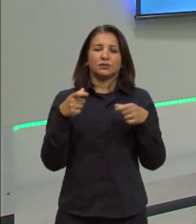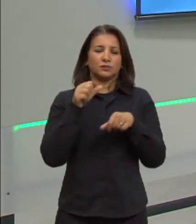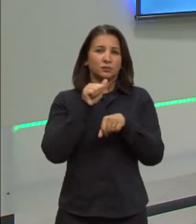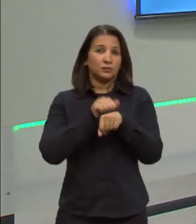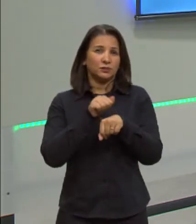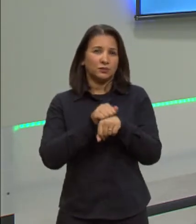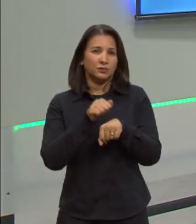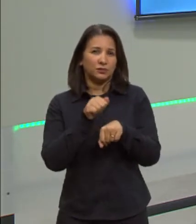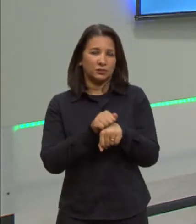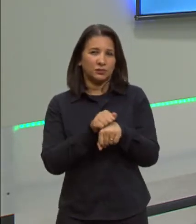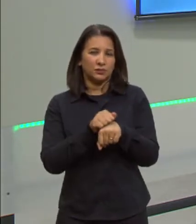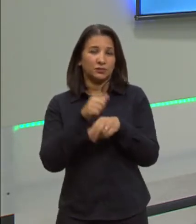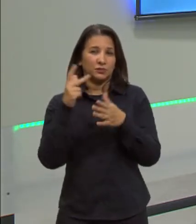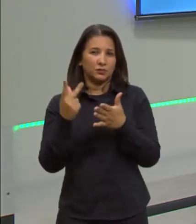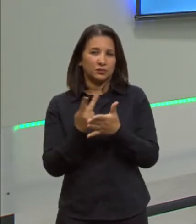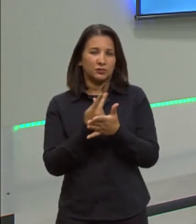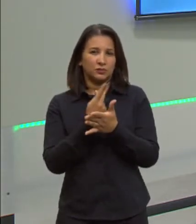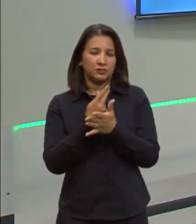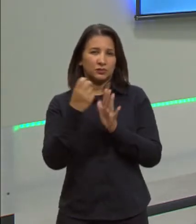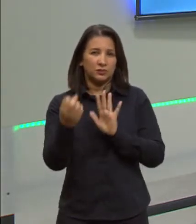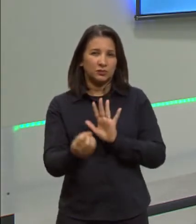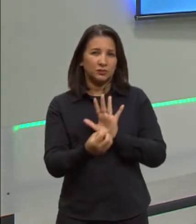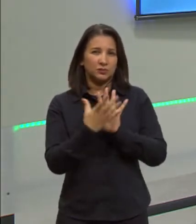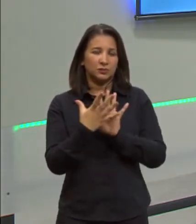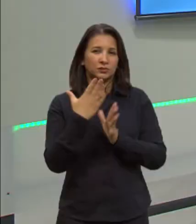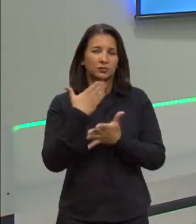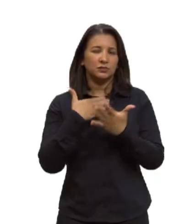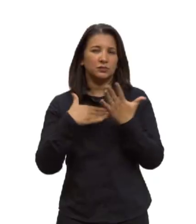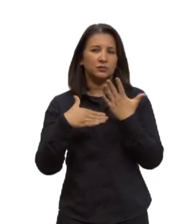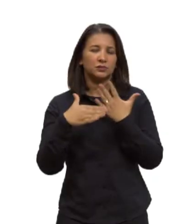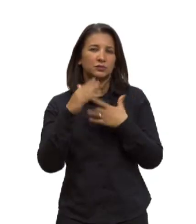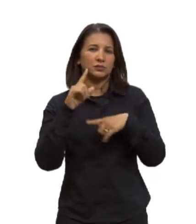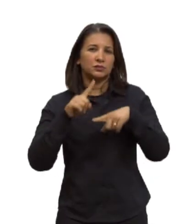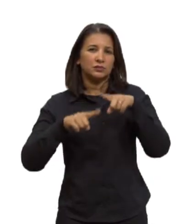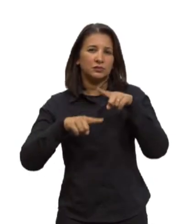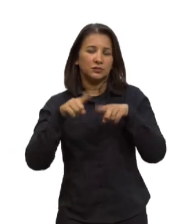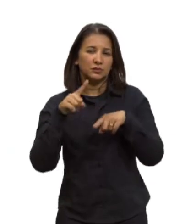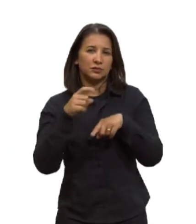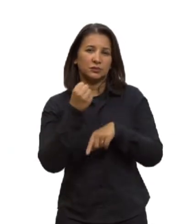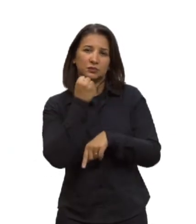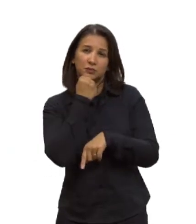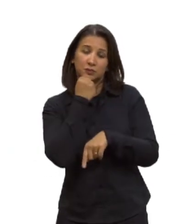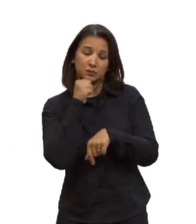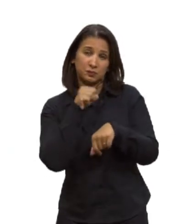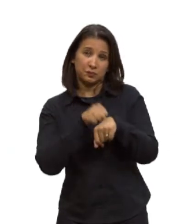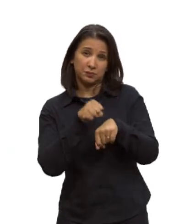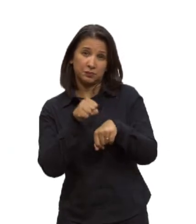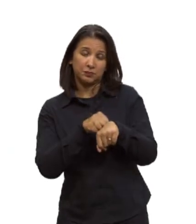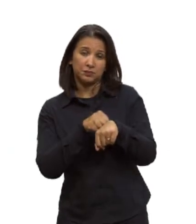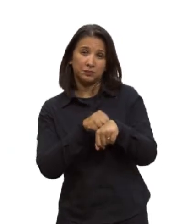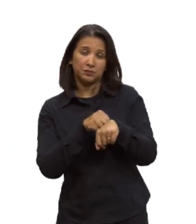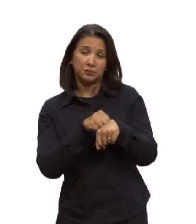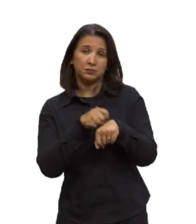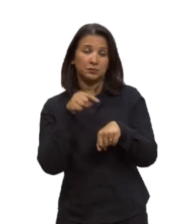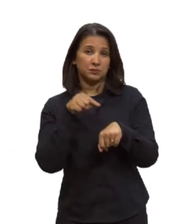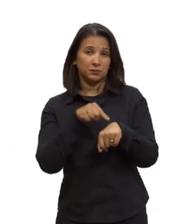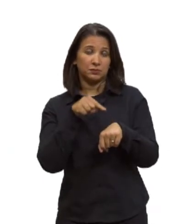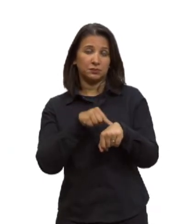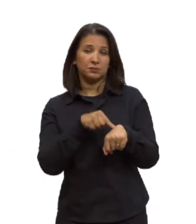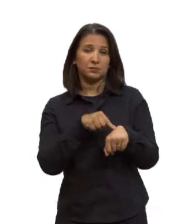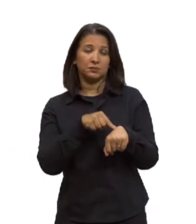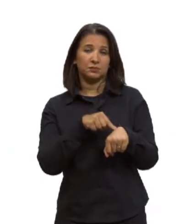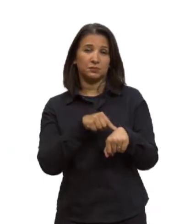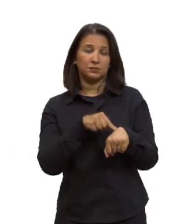como vocês vão ver nos slides aqui, em todo o material que é sólido e que ele consegue se